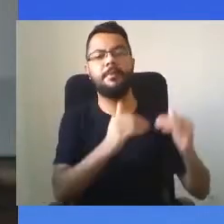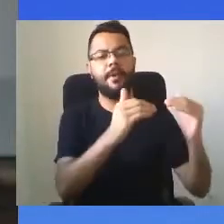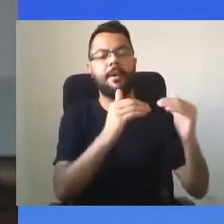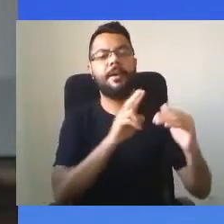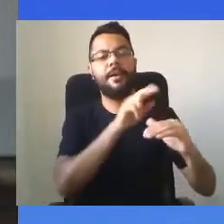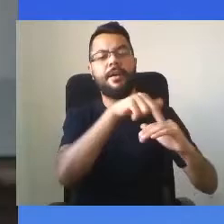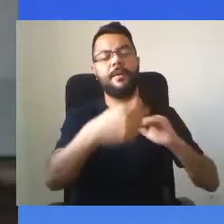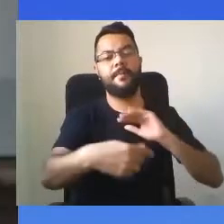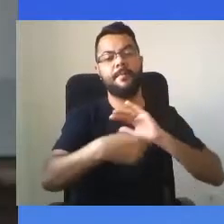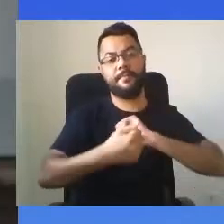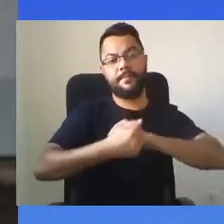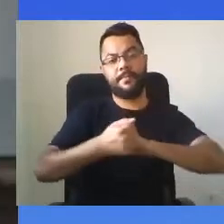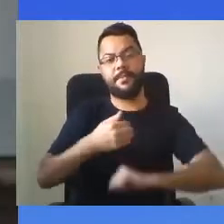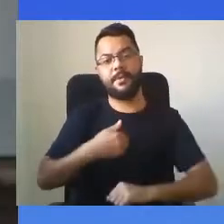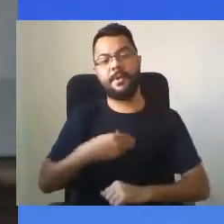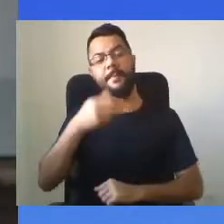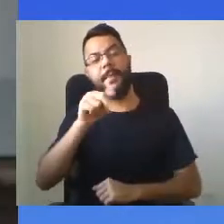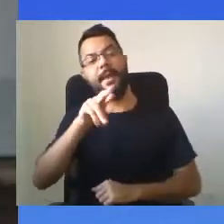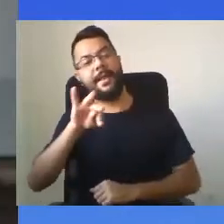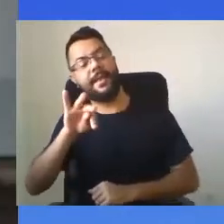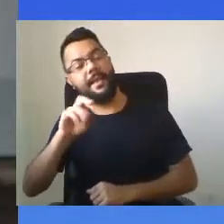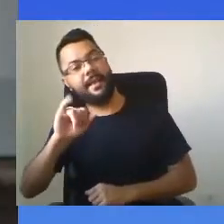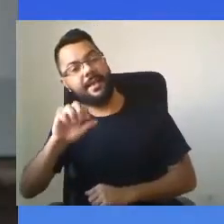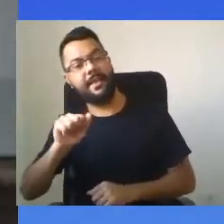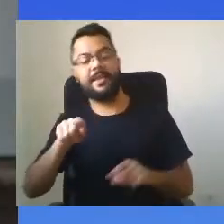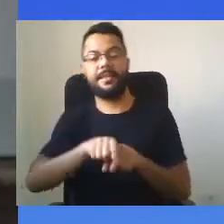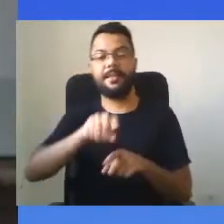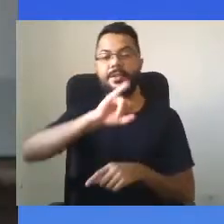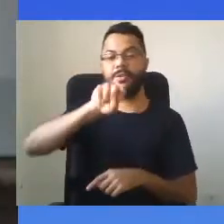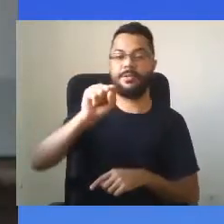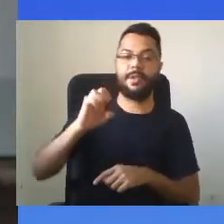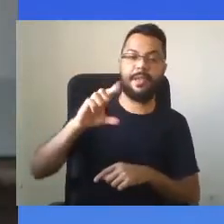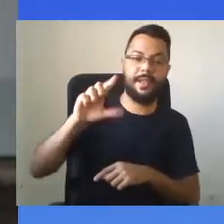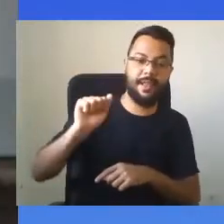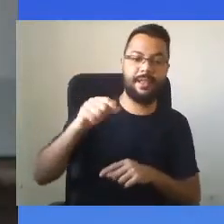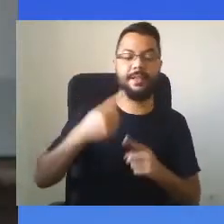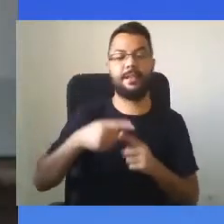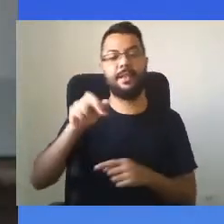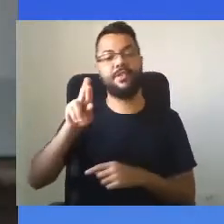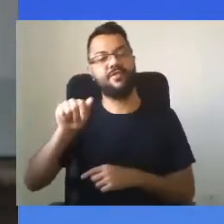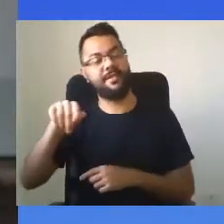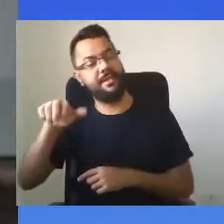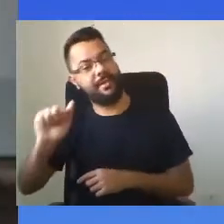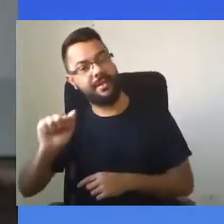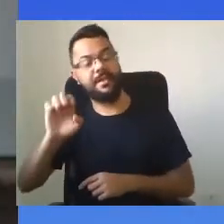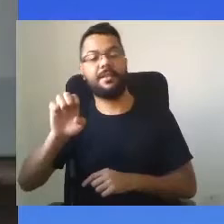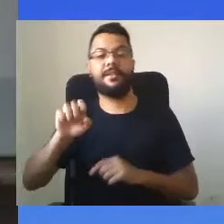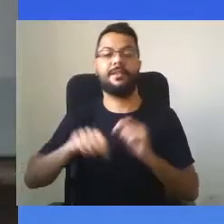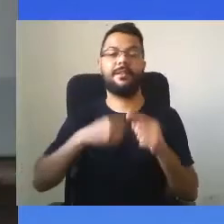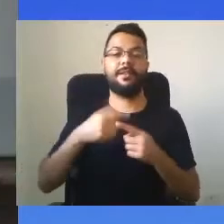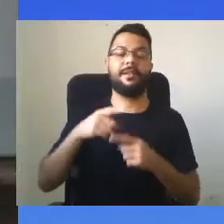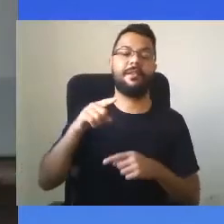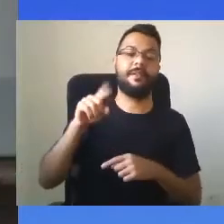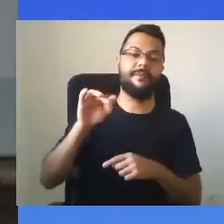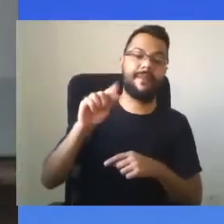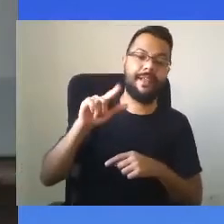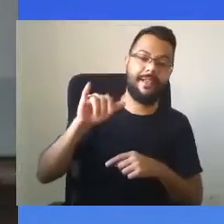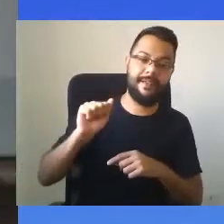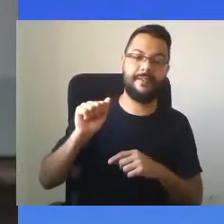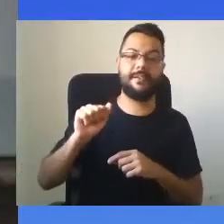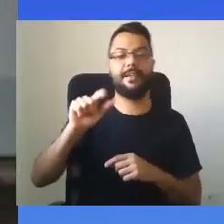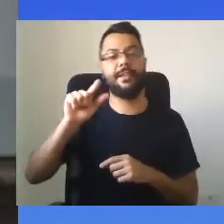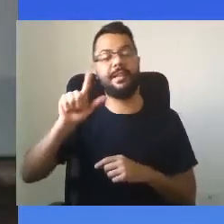Maria Rita, Joseli, Regiane, Flavia, Yara, Ligia,